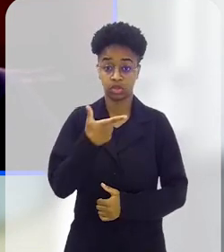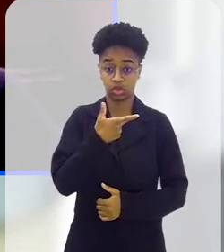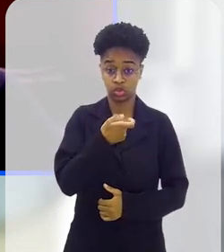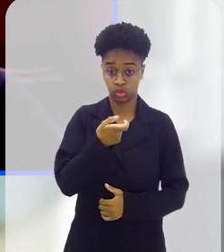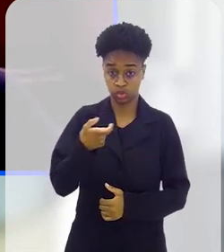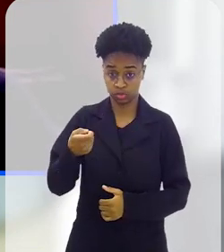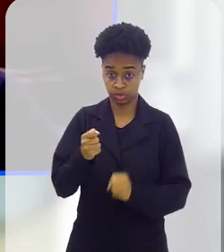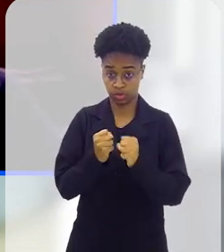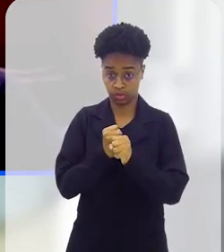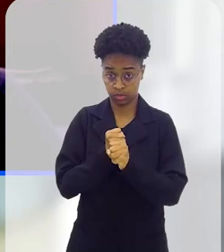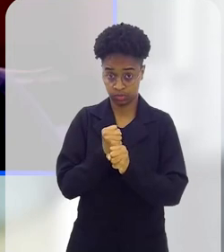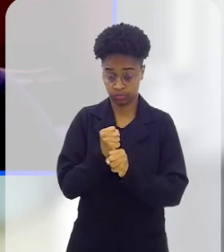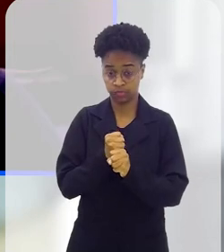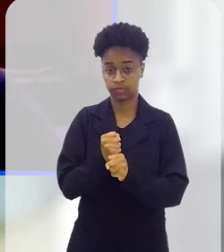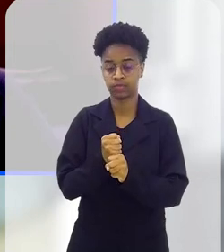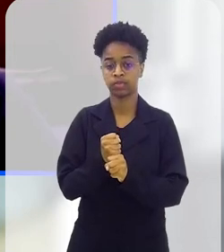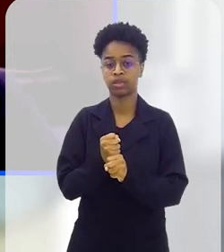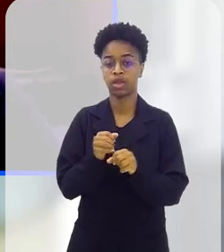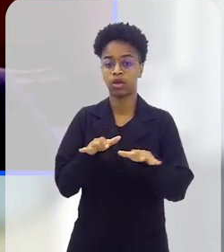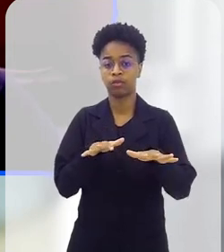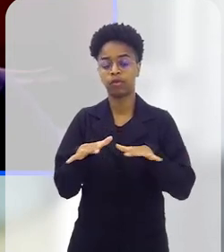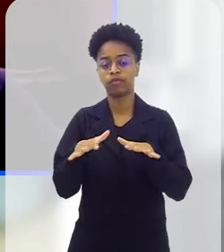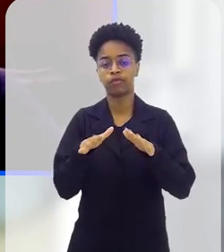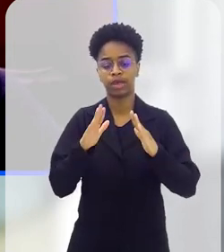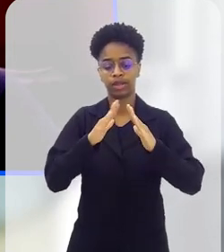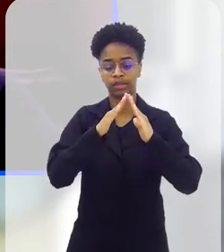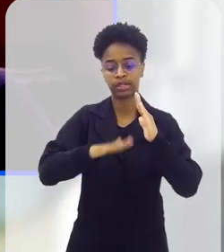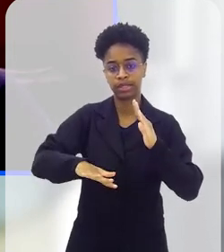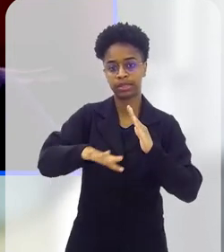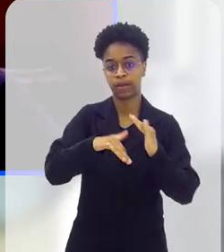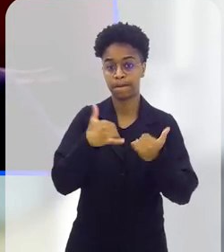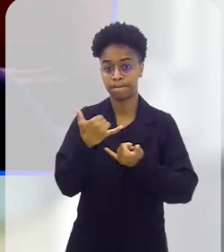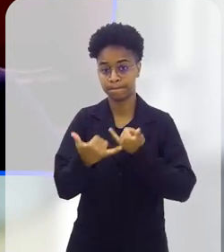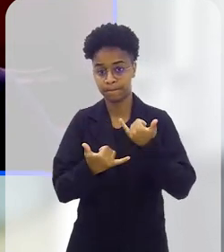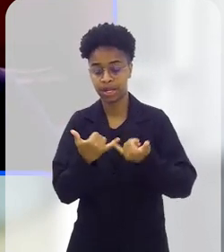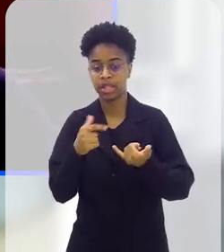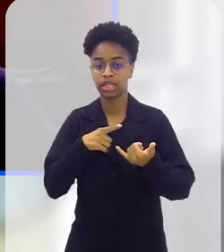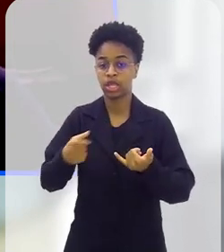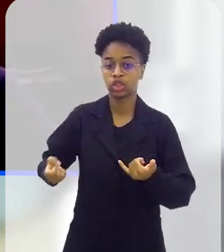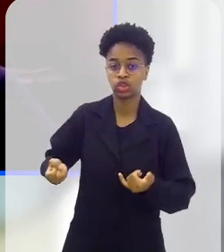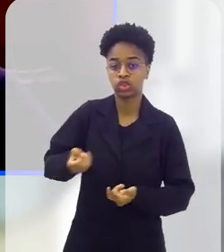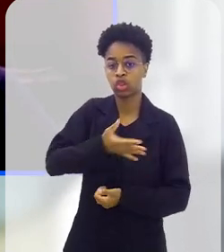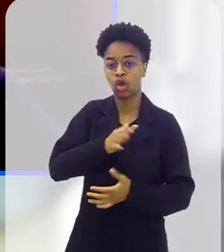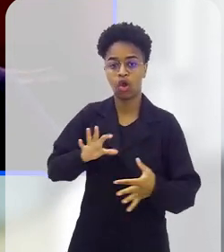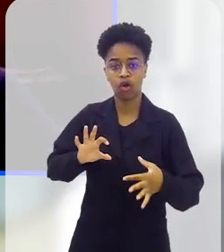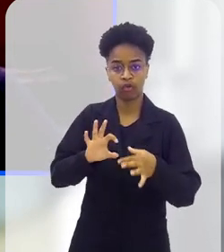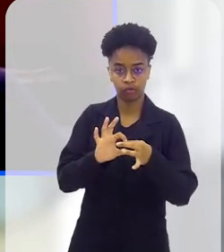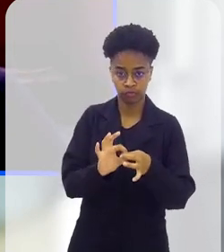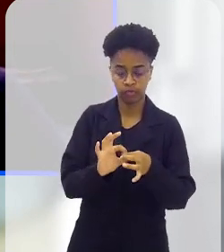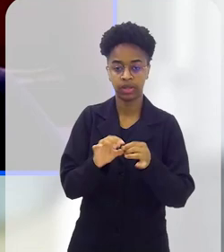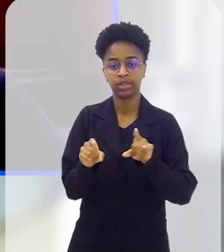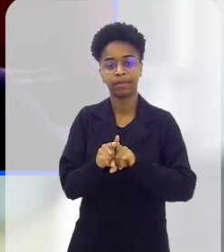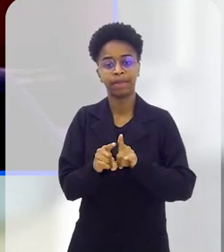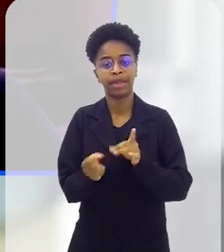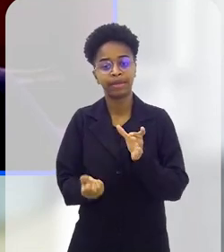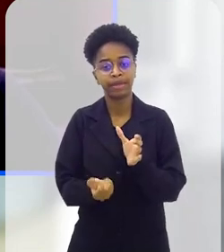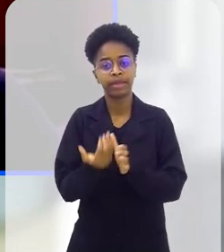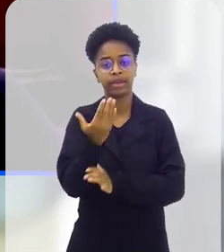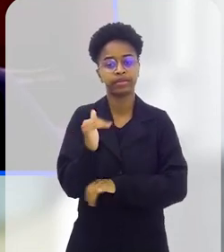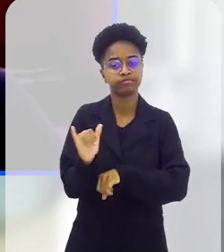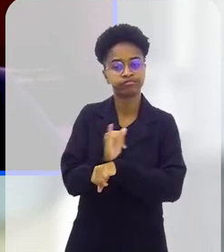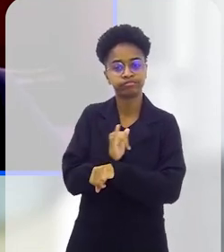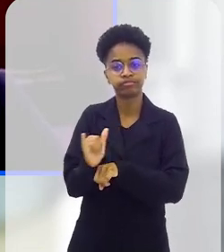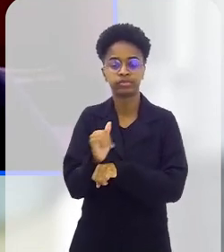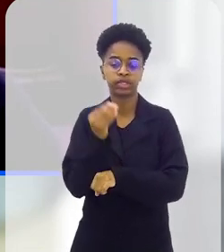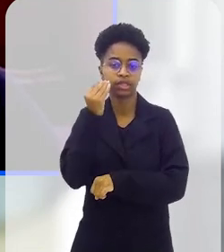em 2020, o Movimento dos Quintais Brincantes envolve novas parcerias, construindo essa